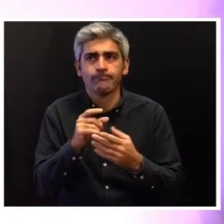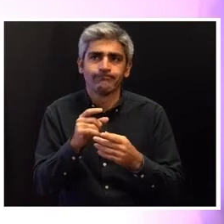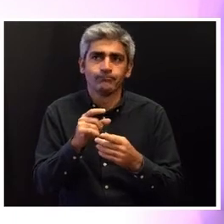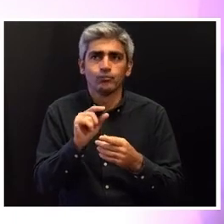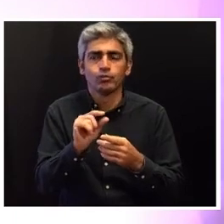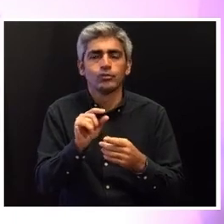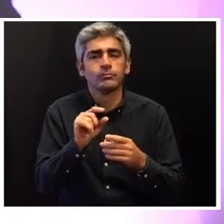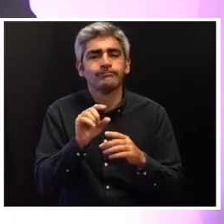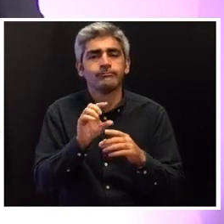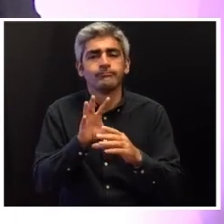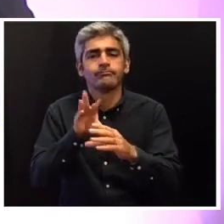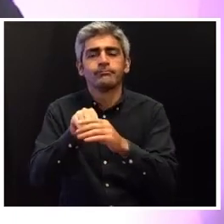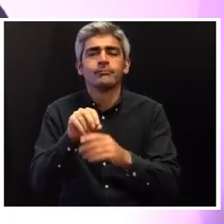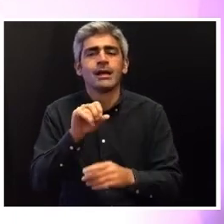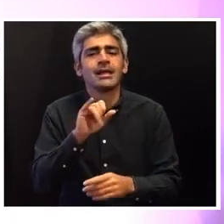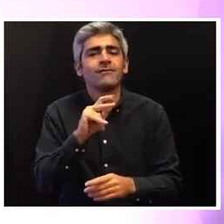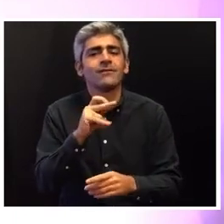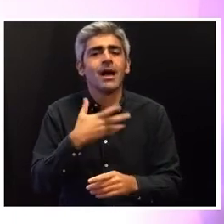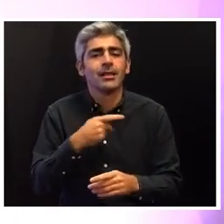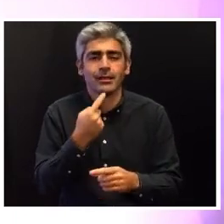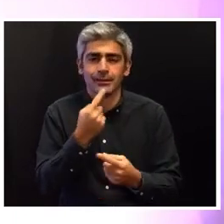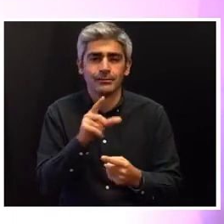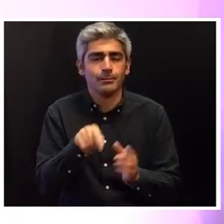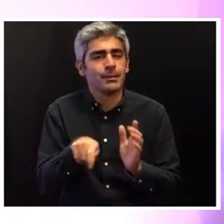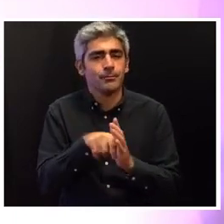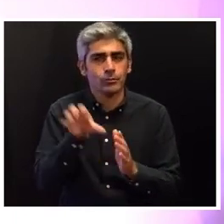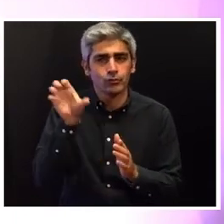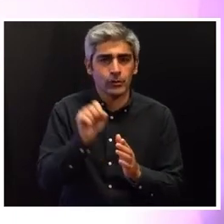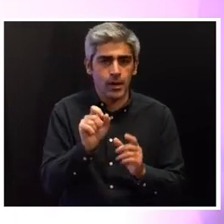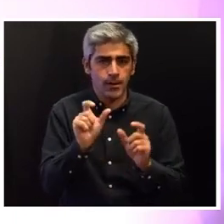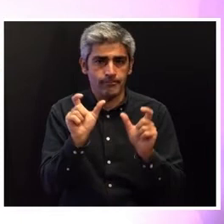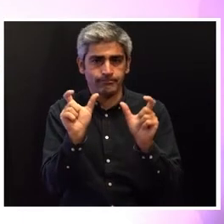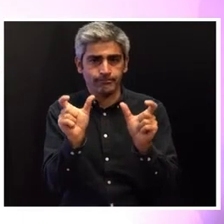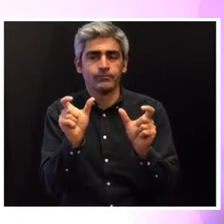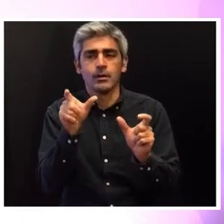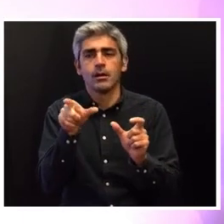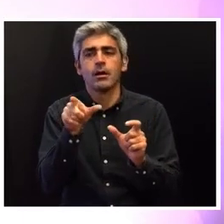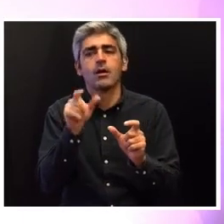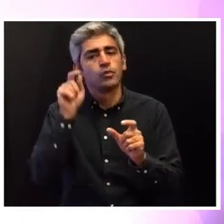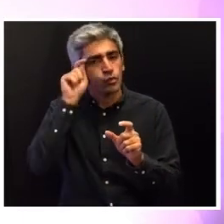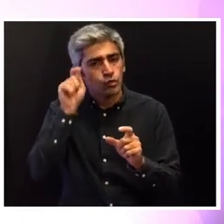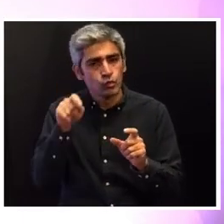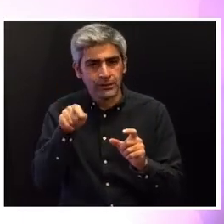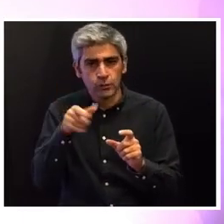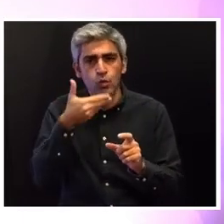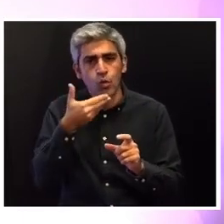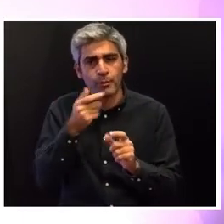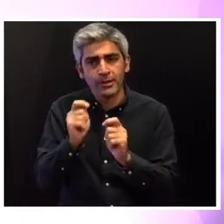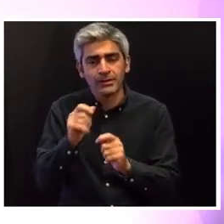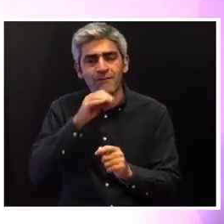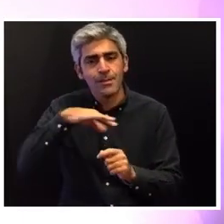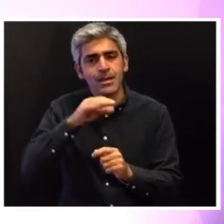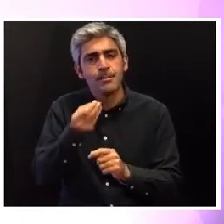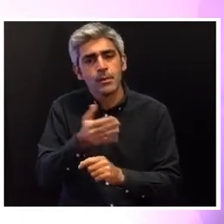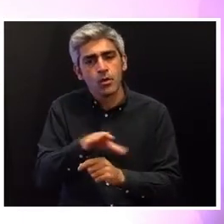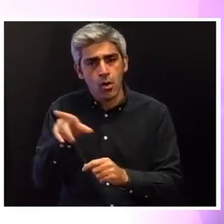uso o termo invade propositadamente, que invade as competências do juiz de família e menores, ao poder